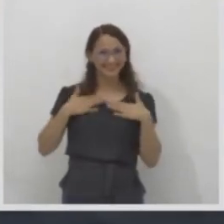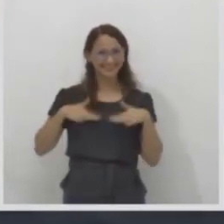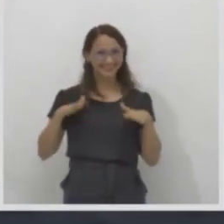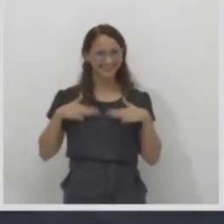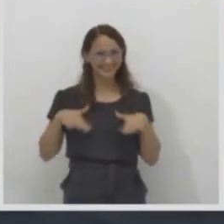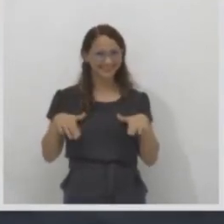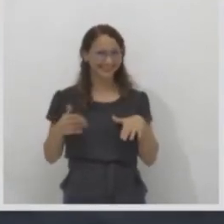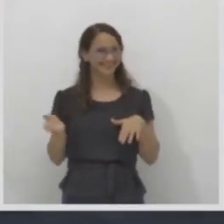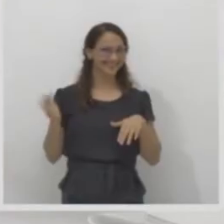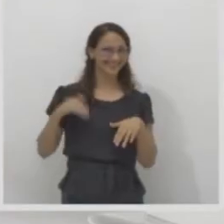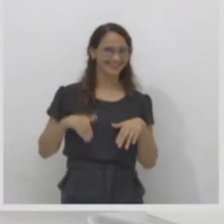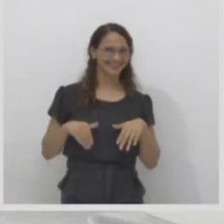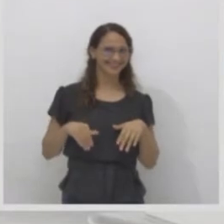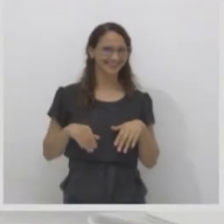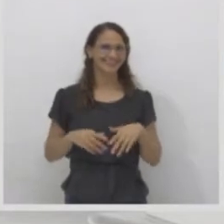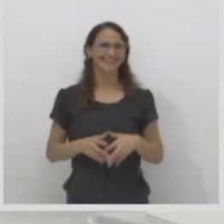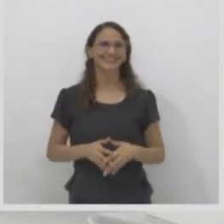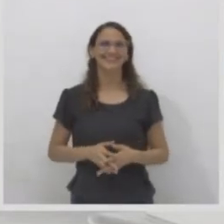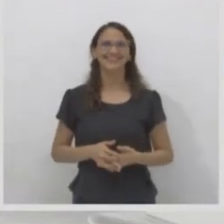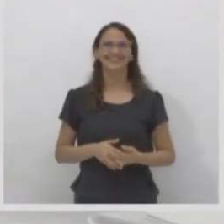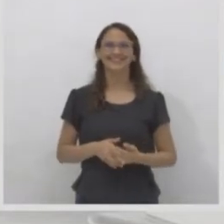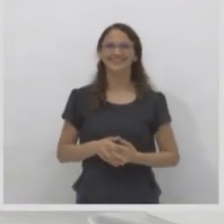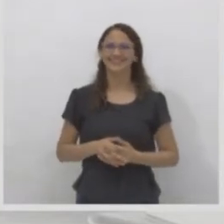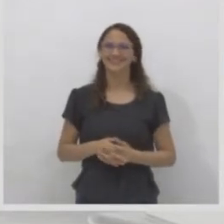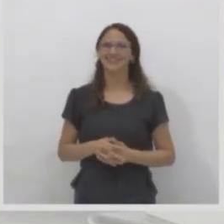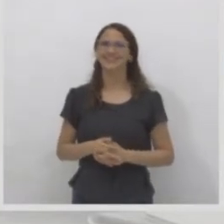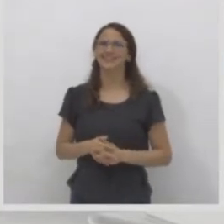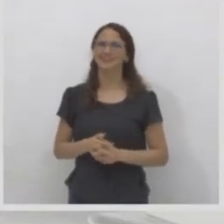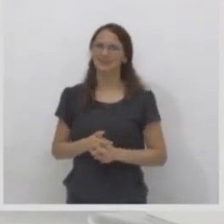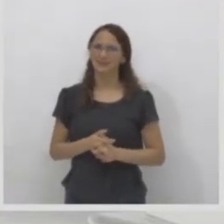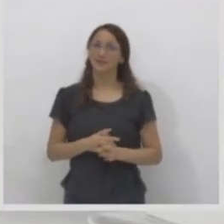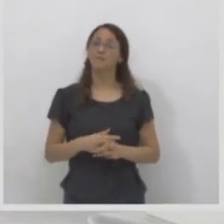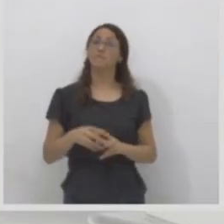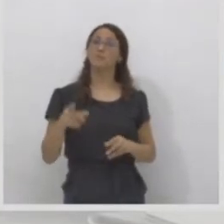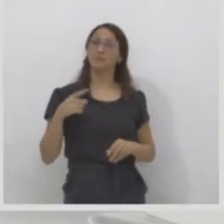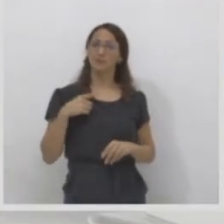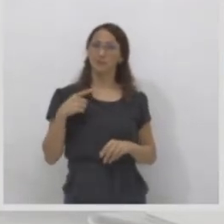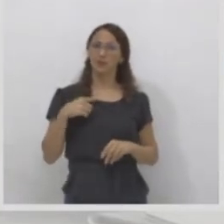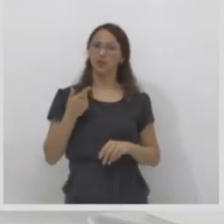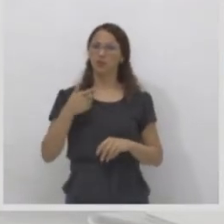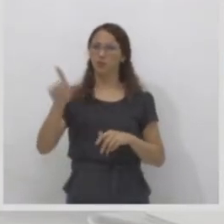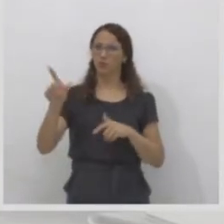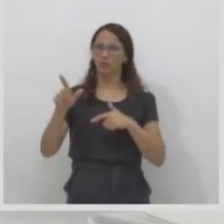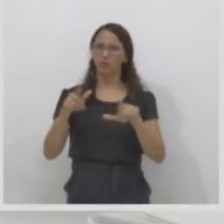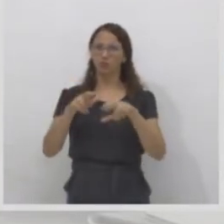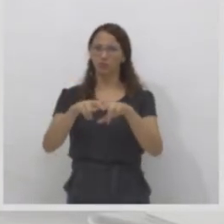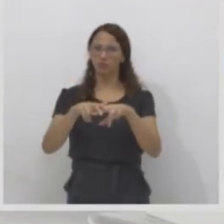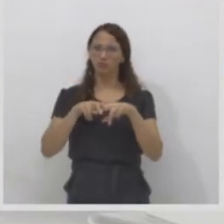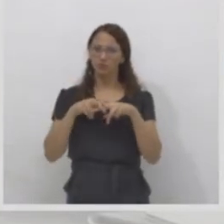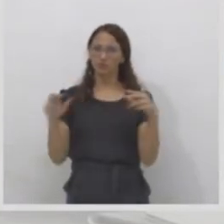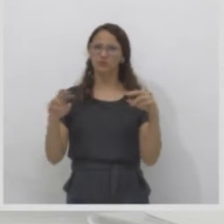Vamos lá? Claro que existem as migrações e os motivos estão ligados, basicamente, a duas áreas.